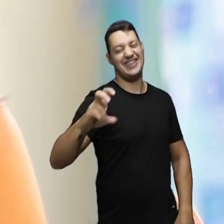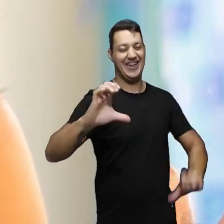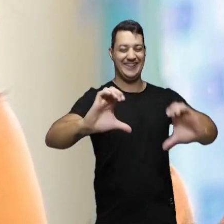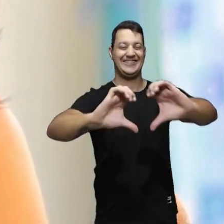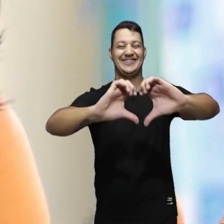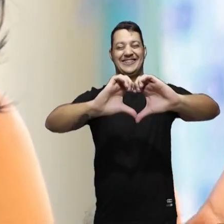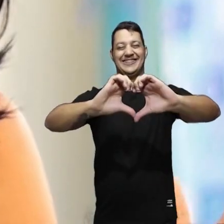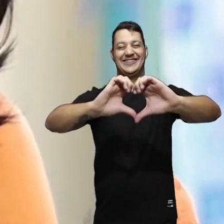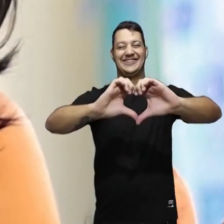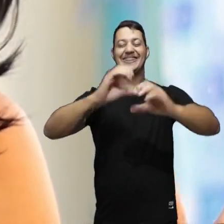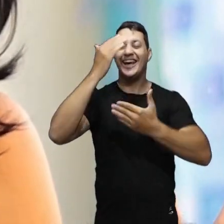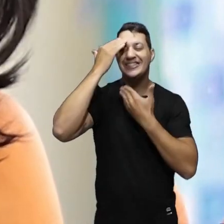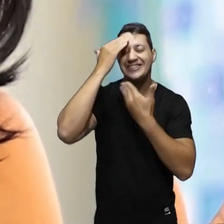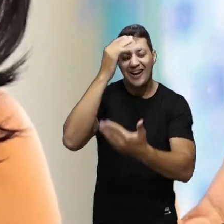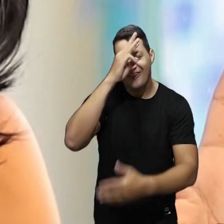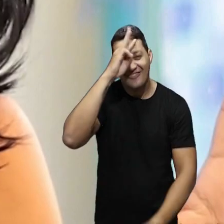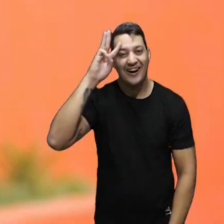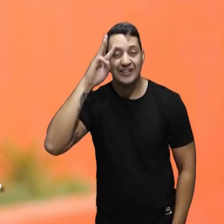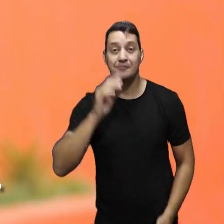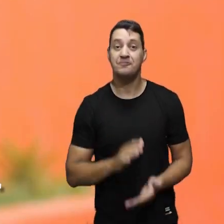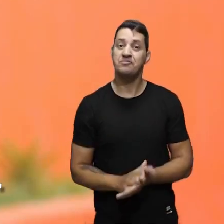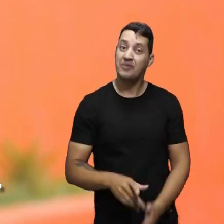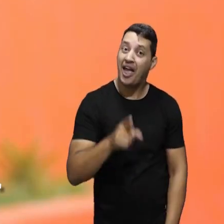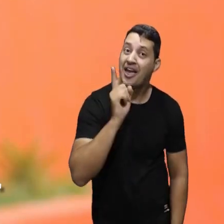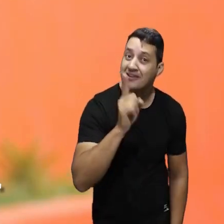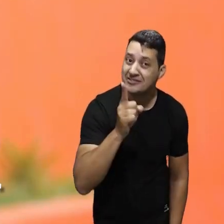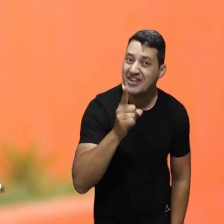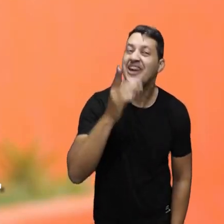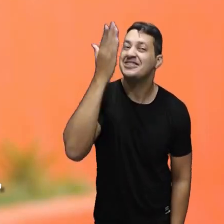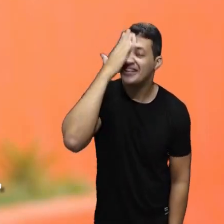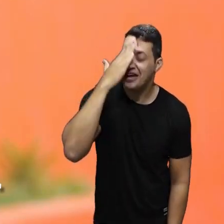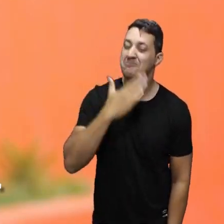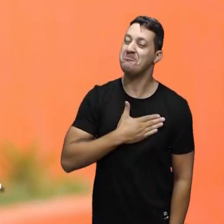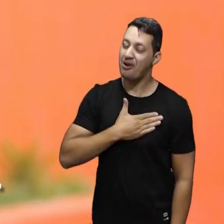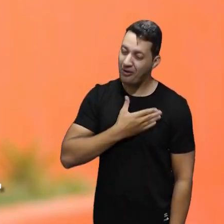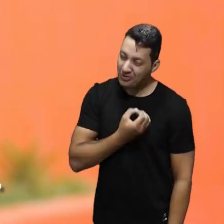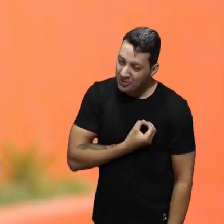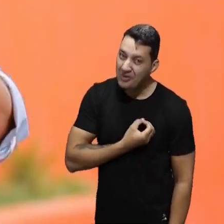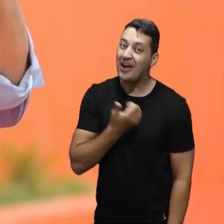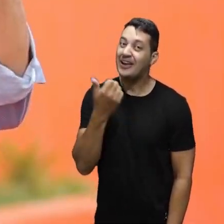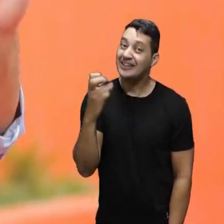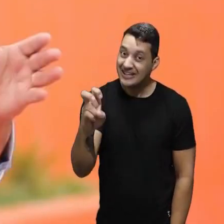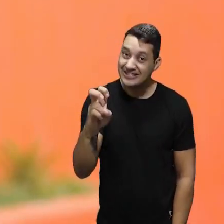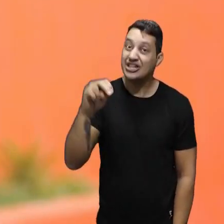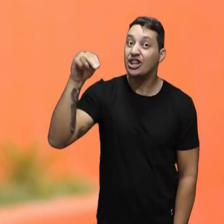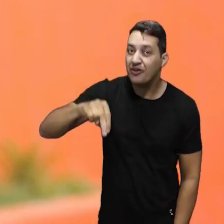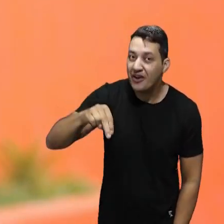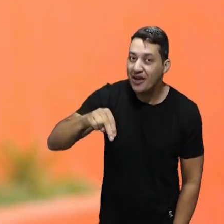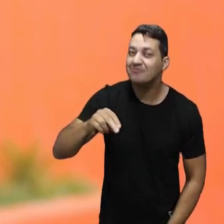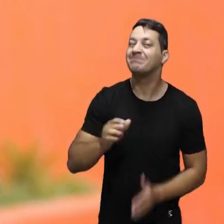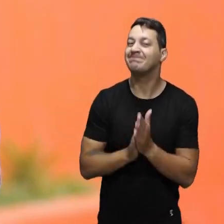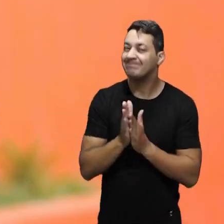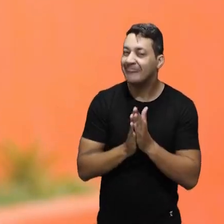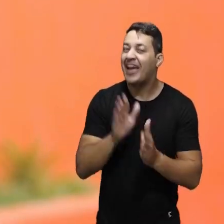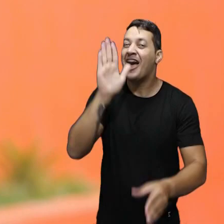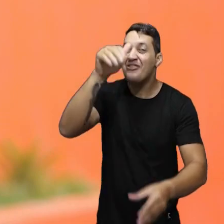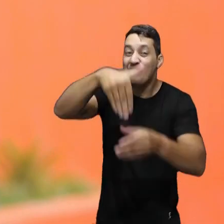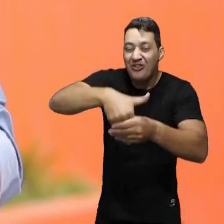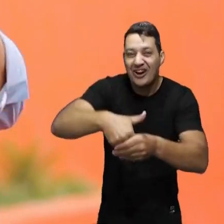na cabeça, no coração, gratidão sempre, Vaguinho. E você já sabe o meu número, no dia 15 de novembro,